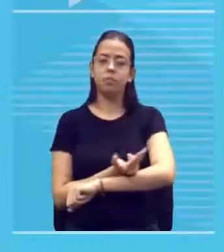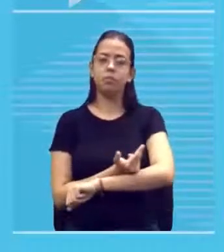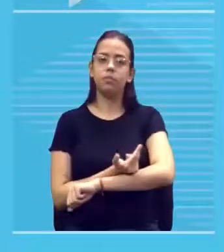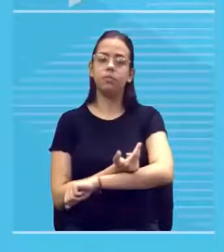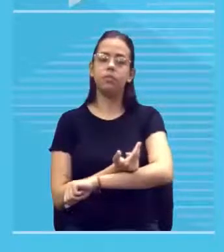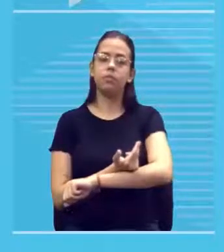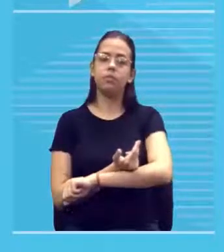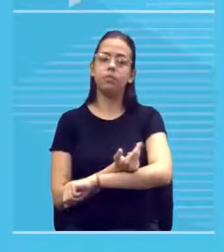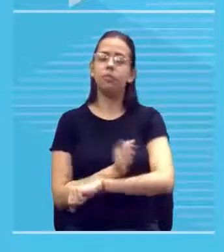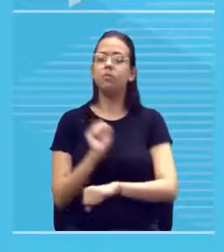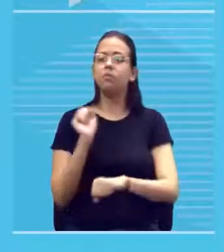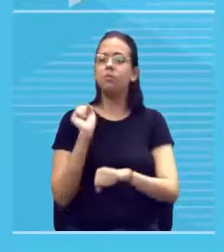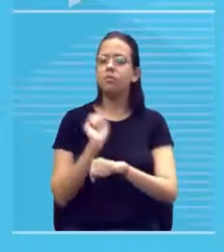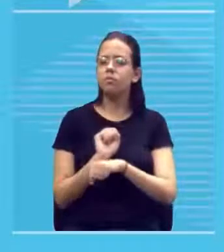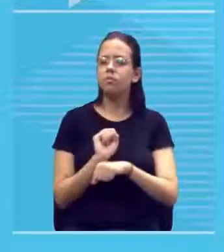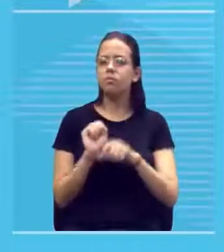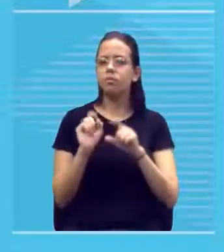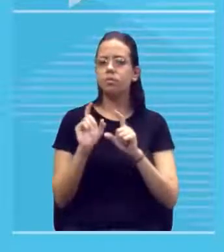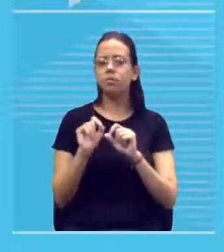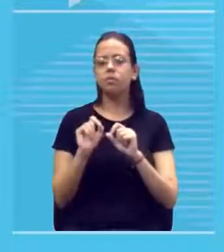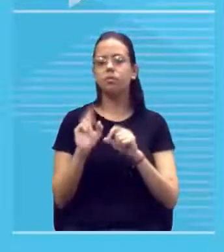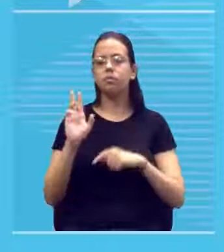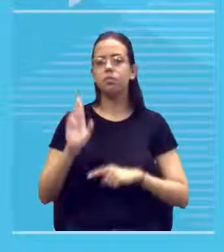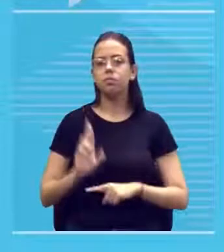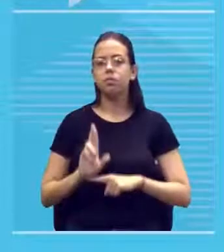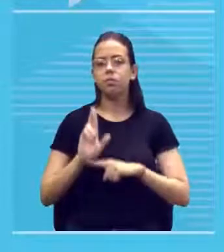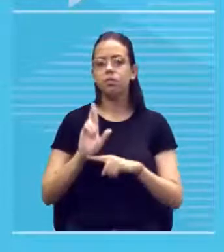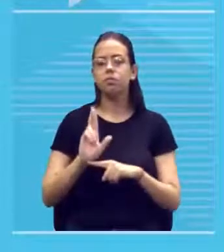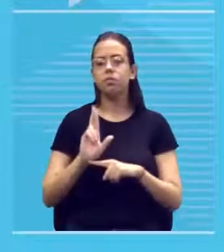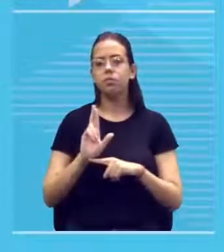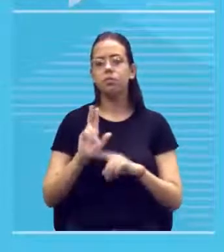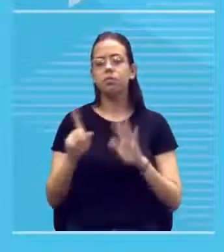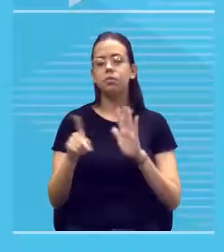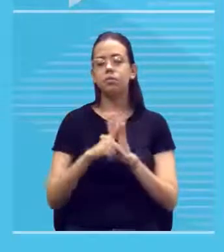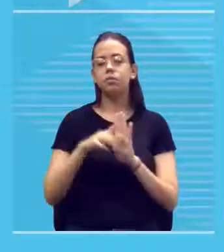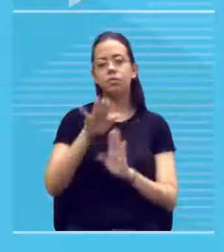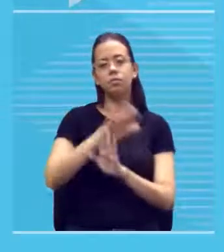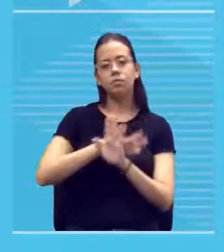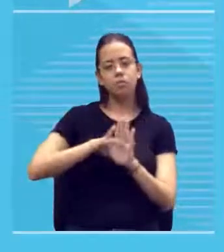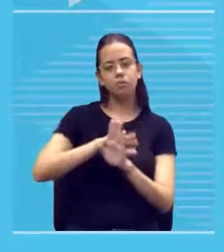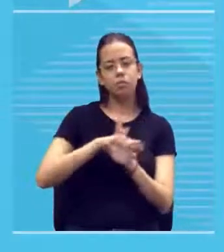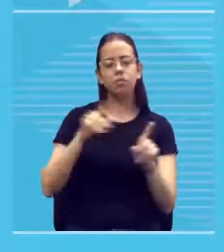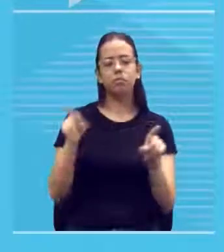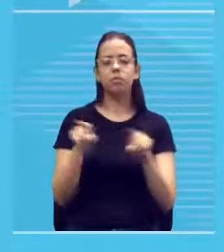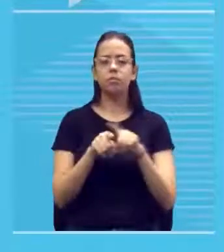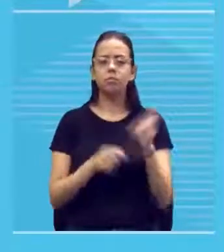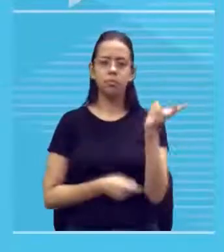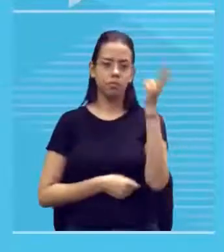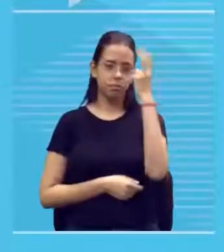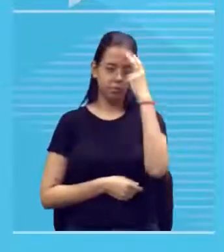deixou de ser uma representação ideológica cultural de muitas vezes